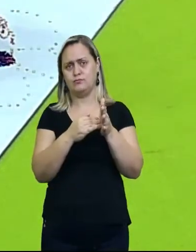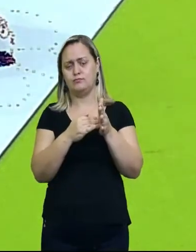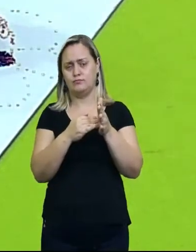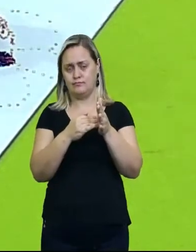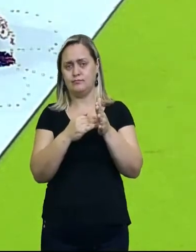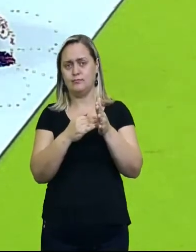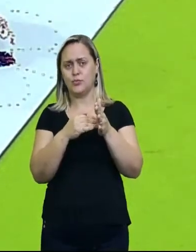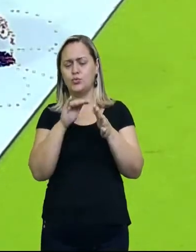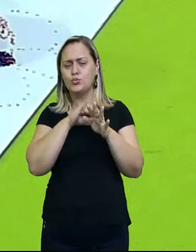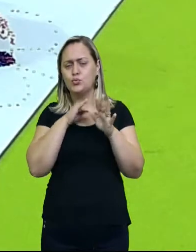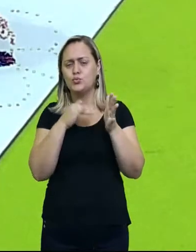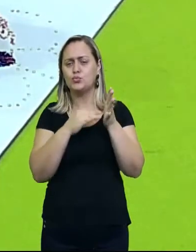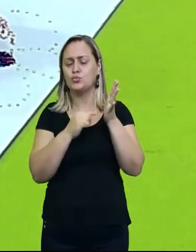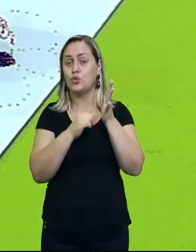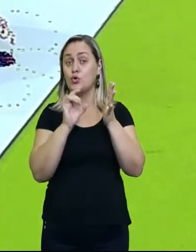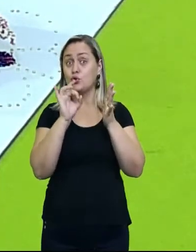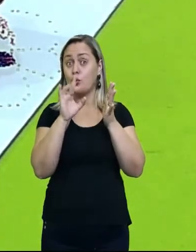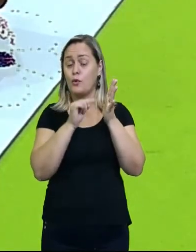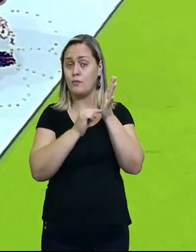com